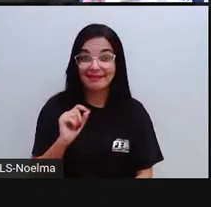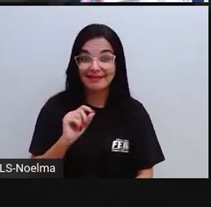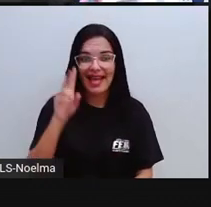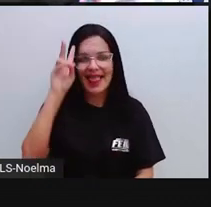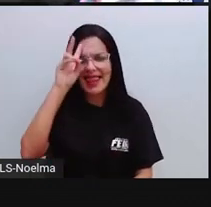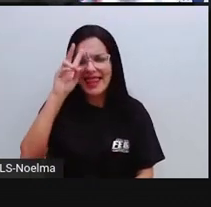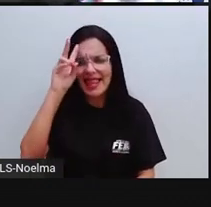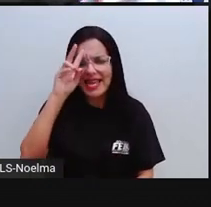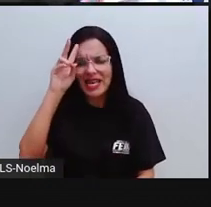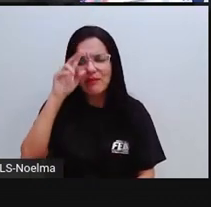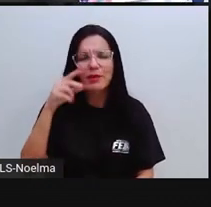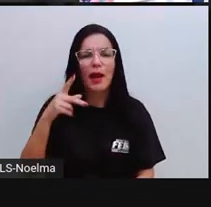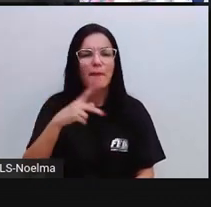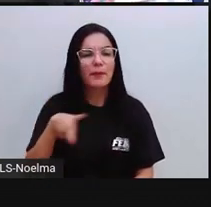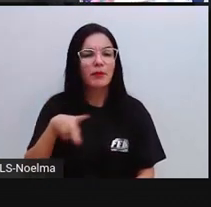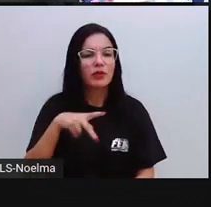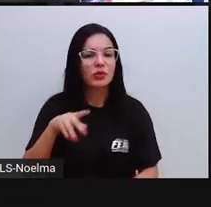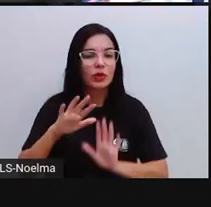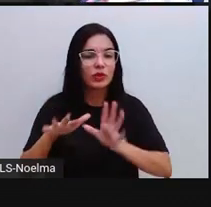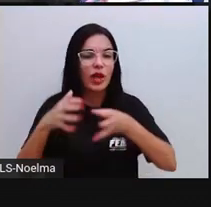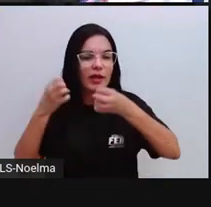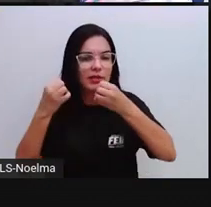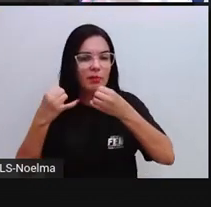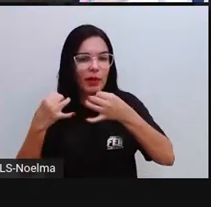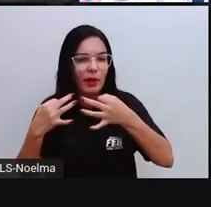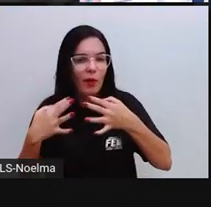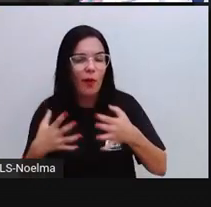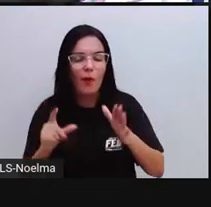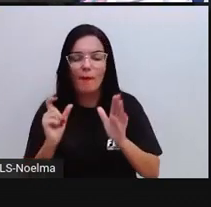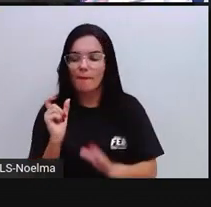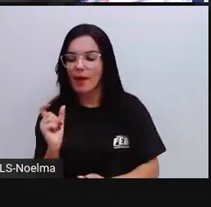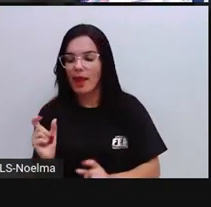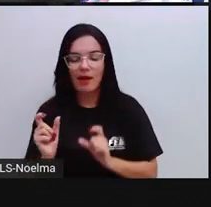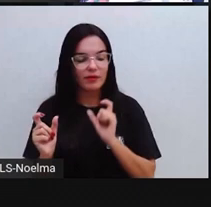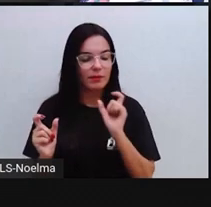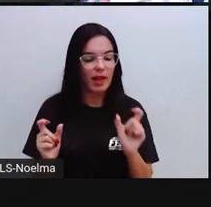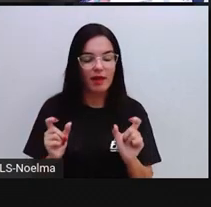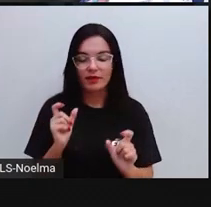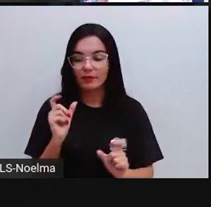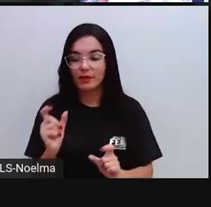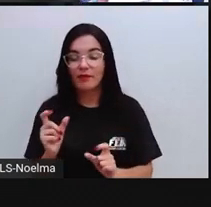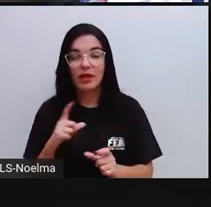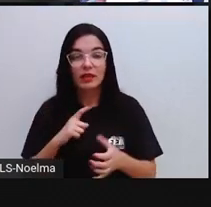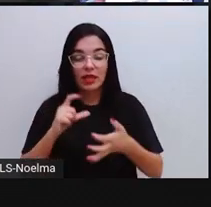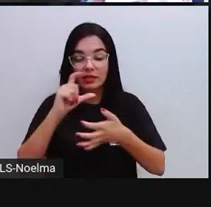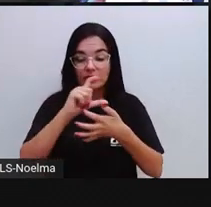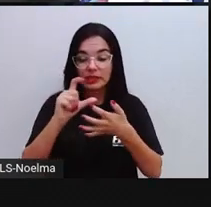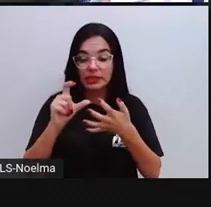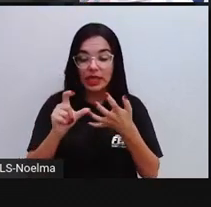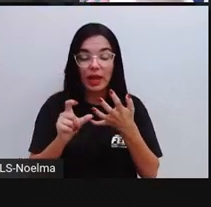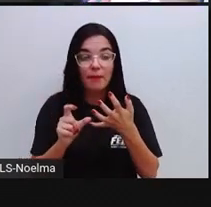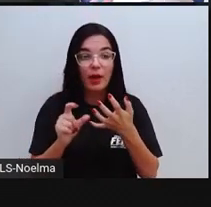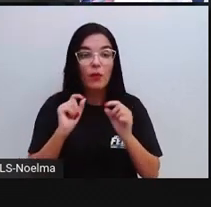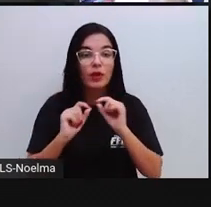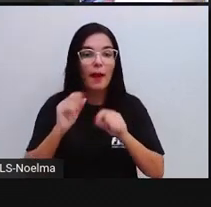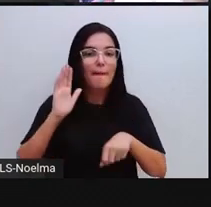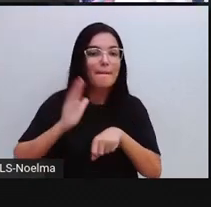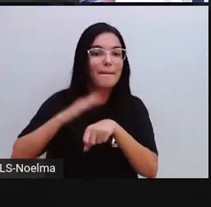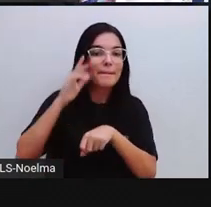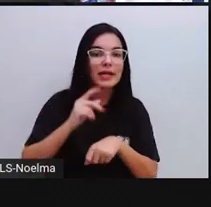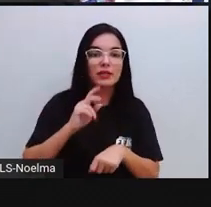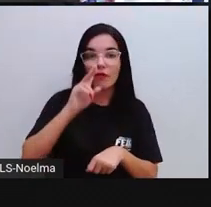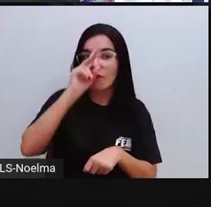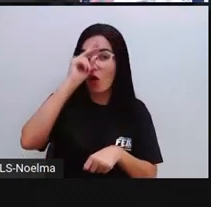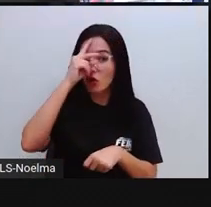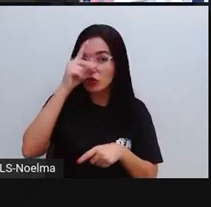Lembro que a Pró falou pra vocês, né, que as palavras, elas têm ali uma sílaba que é mais forte e tem as sílabas mais